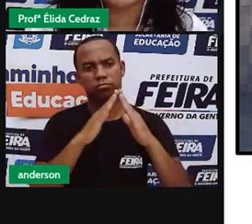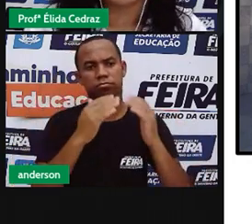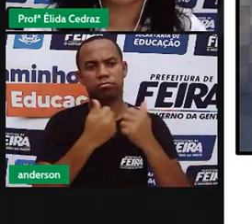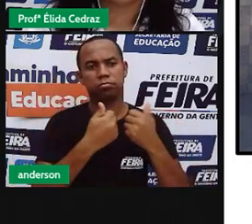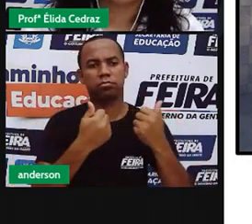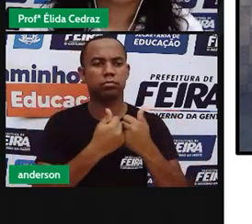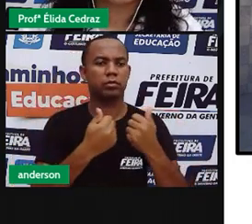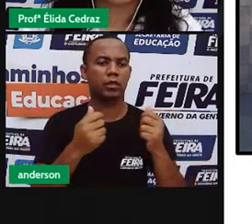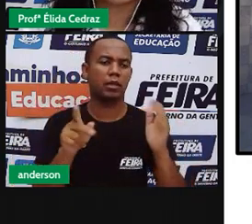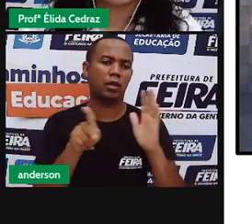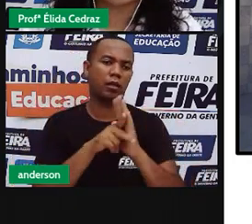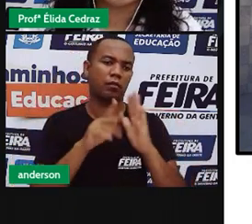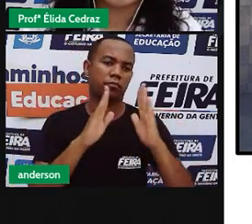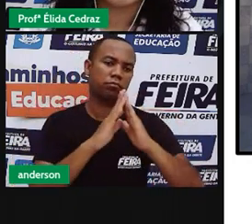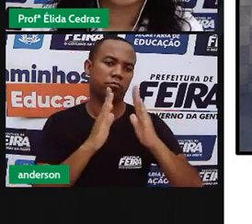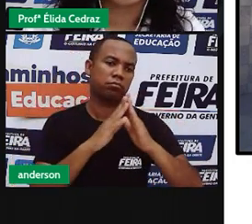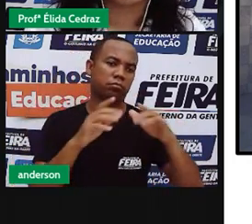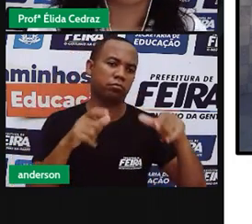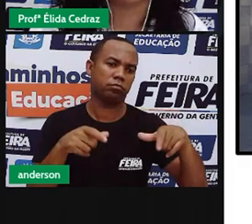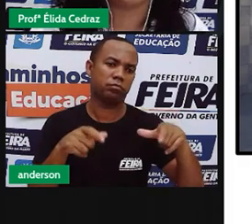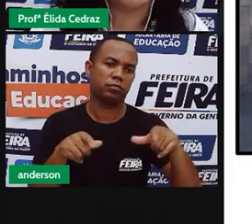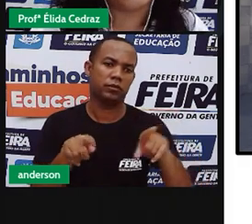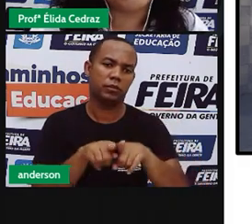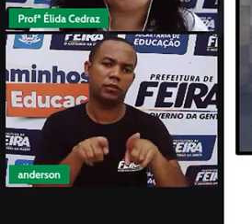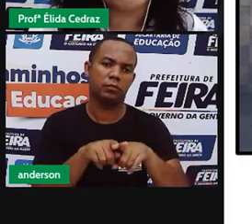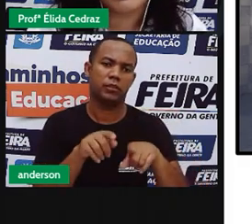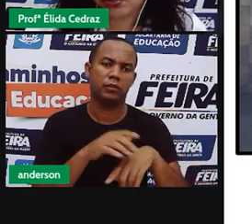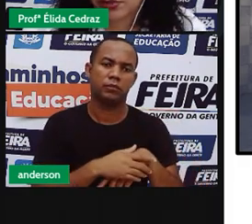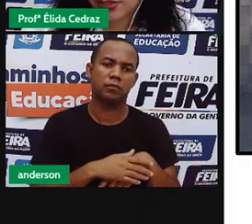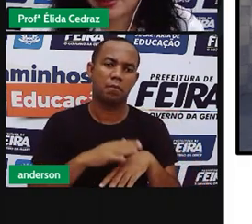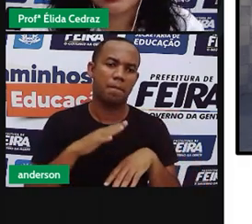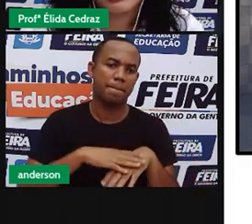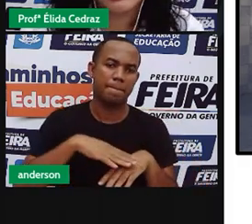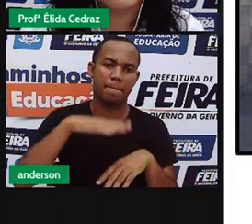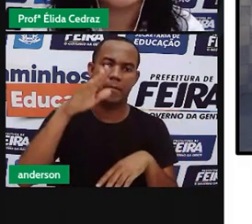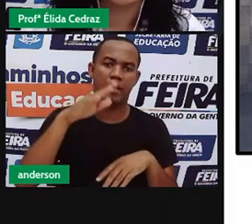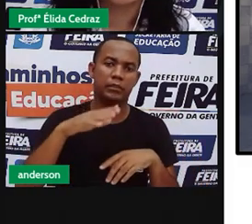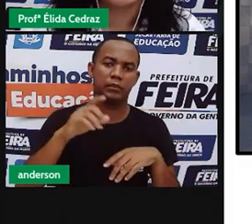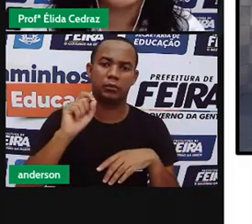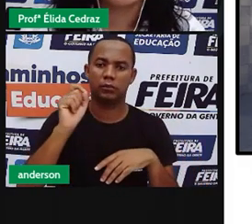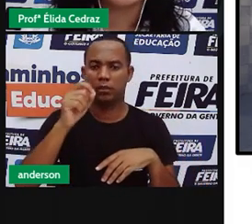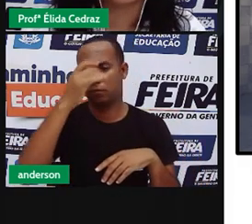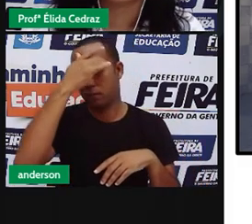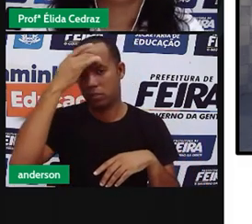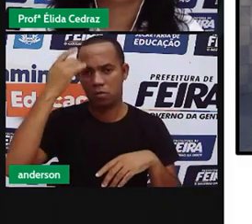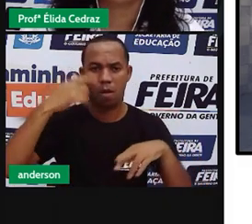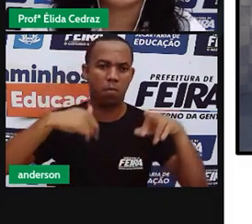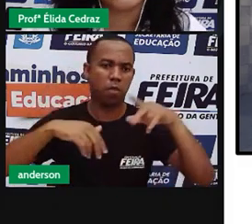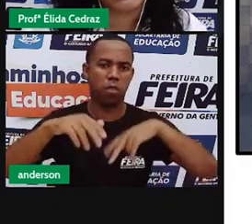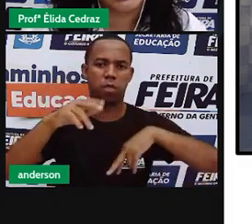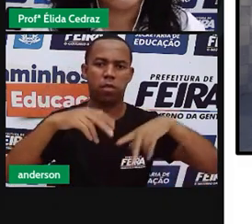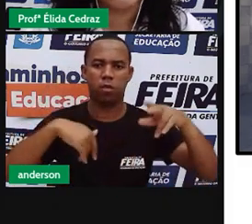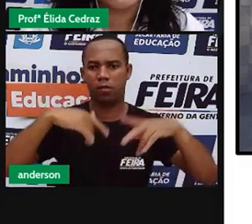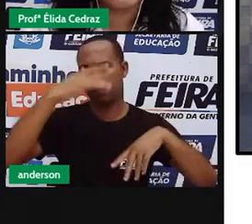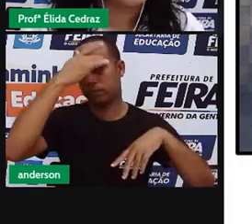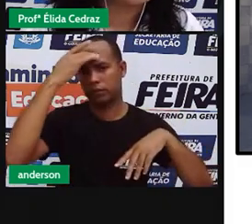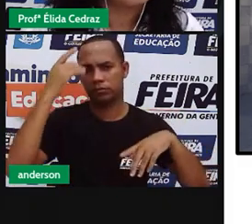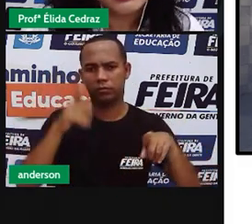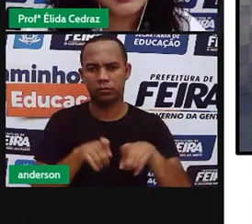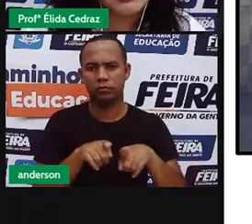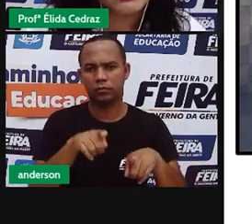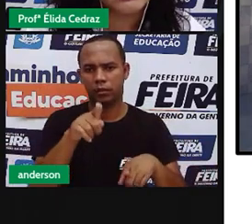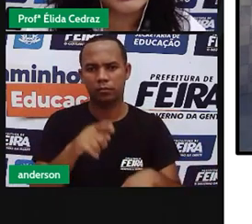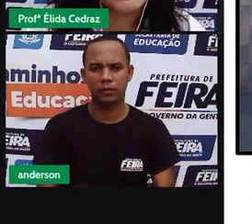aplicativo, o carro de entrega. Mas o maior movimento desses bairros realmente são dos seus moradores,